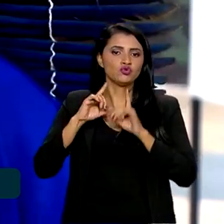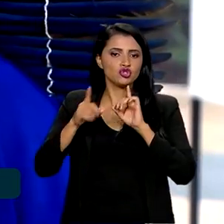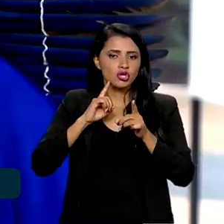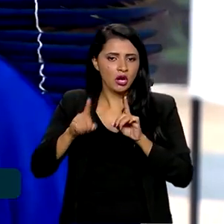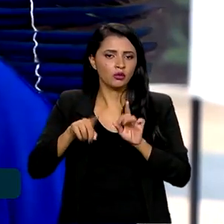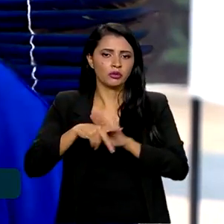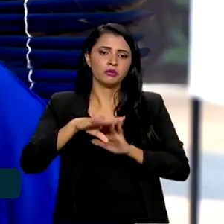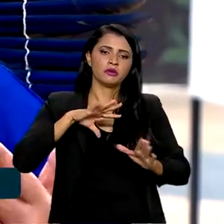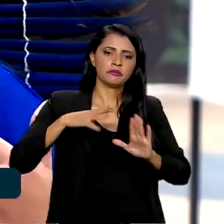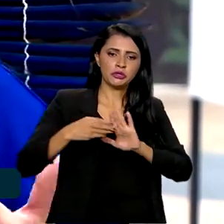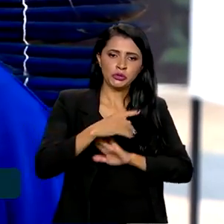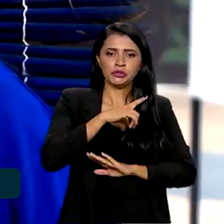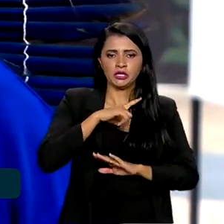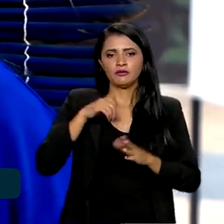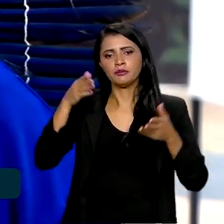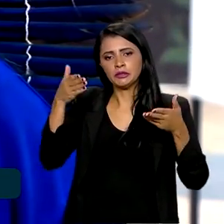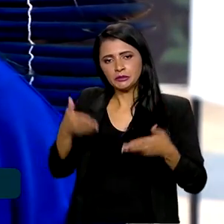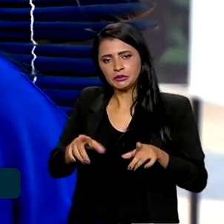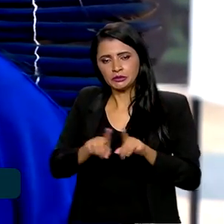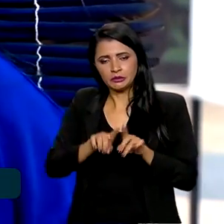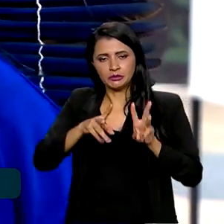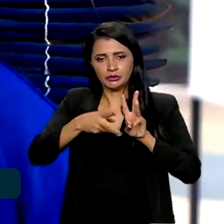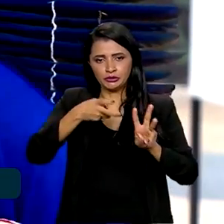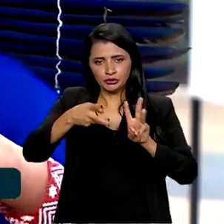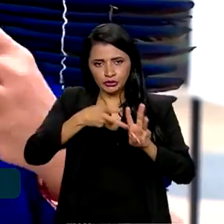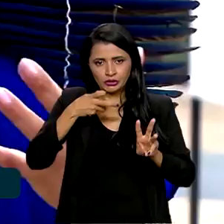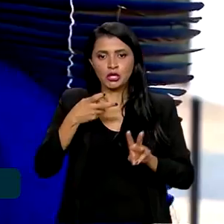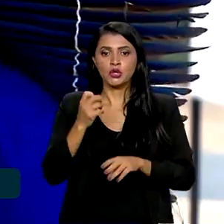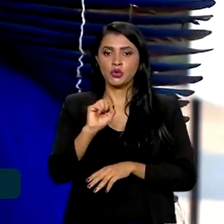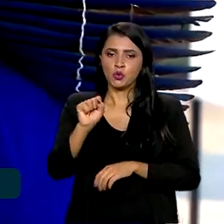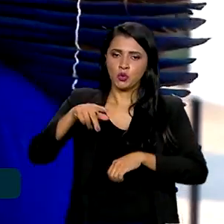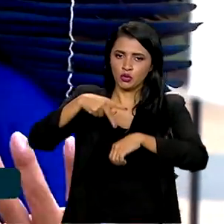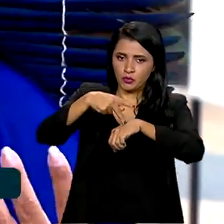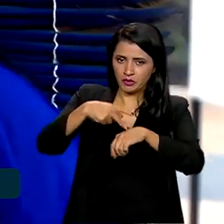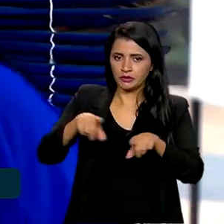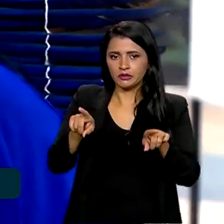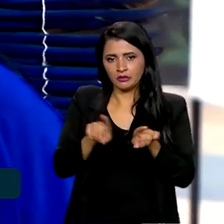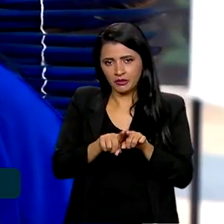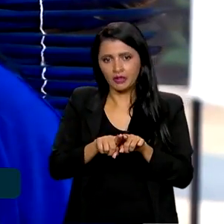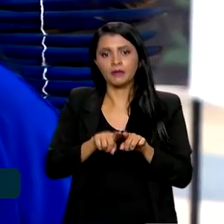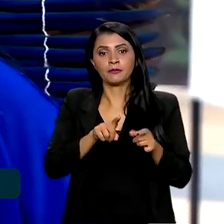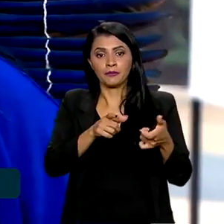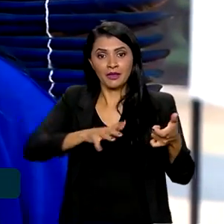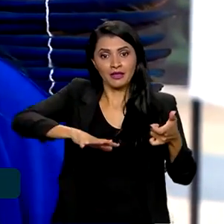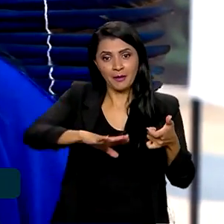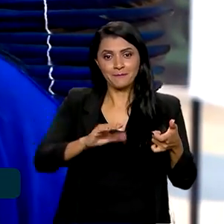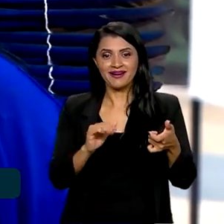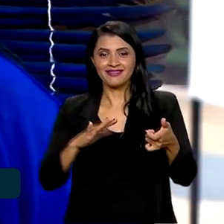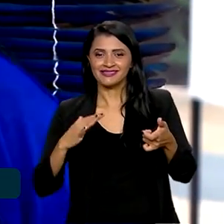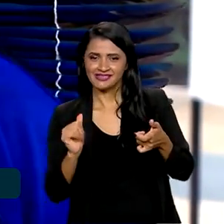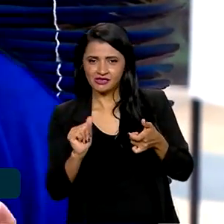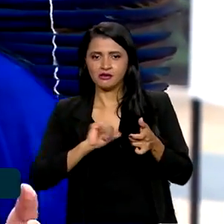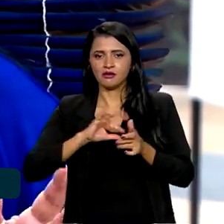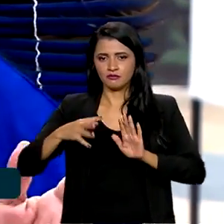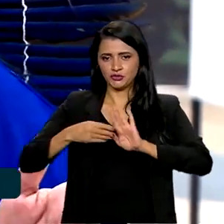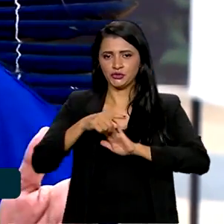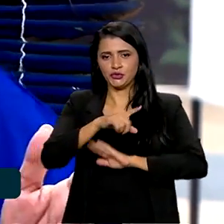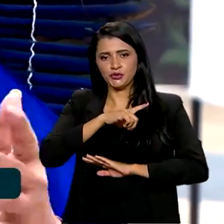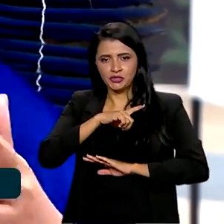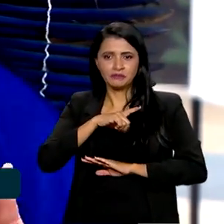amazônicos, que contou com uma participação indígena dos oito países também, da Bacia Amazônica. Essa cúpula,